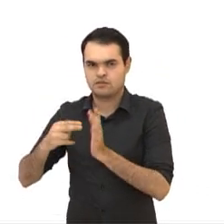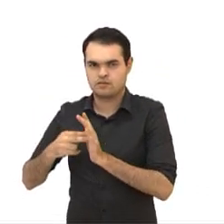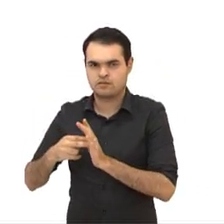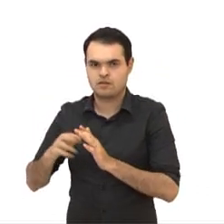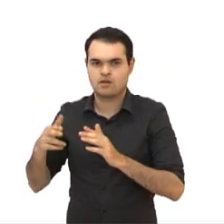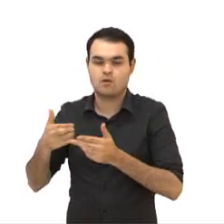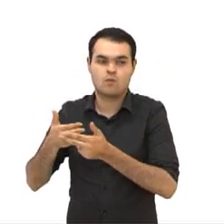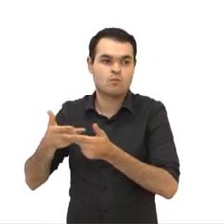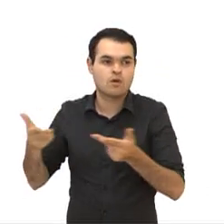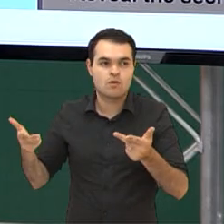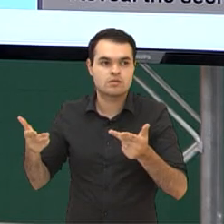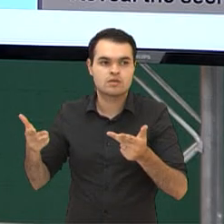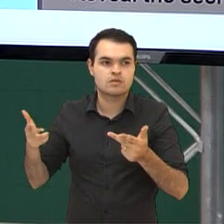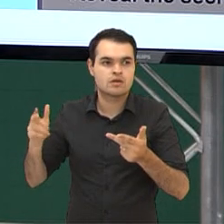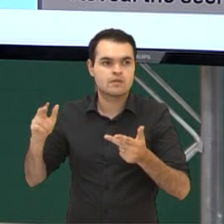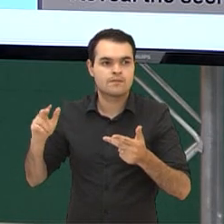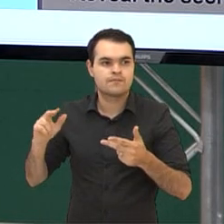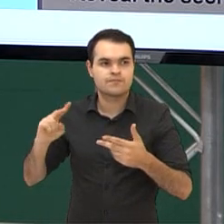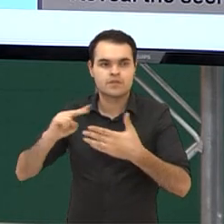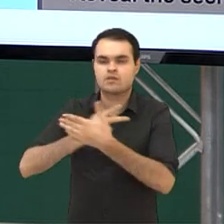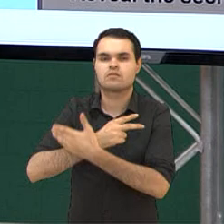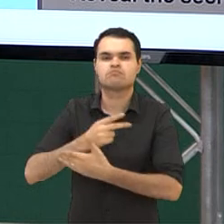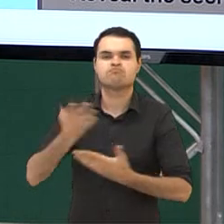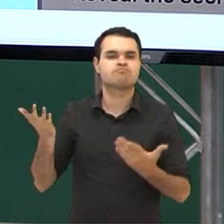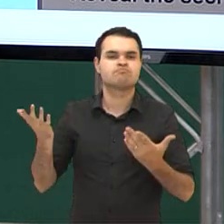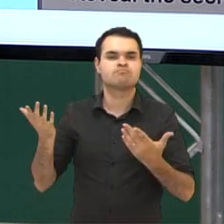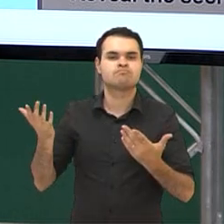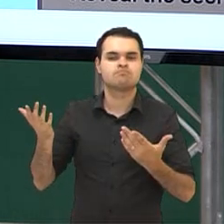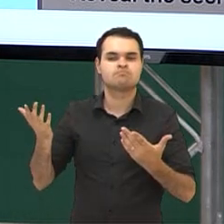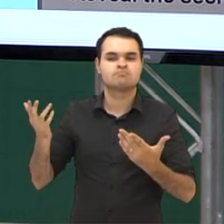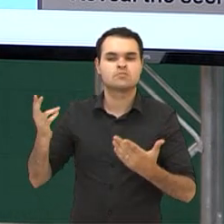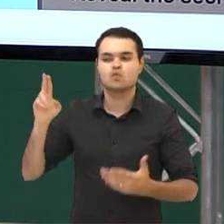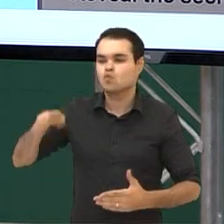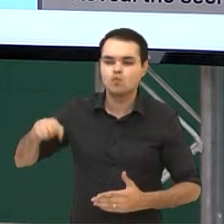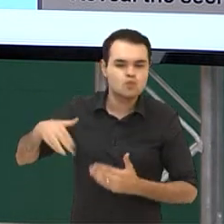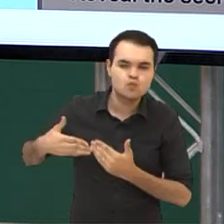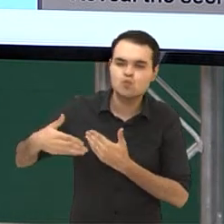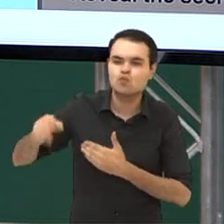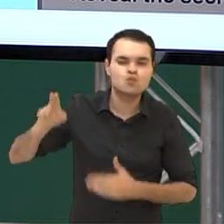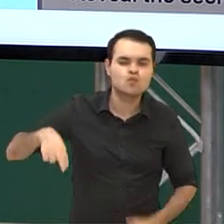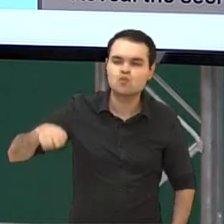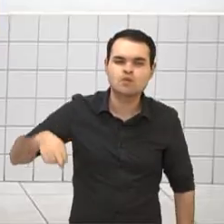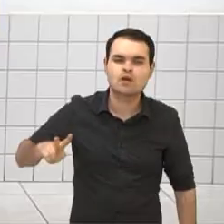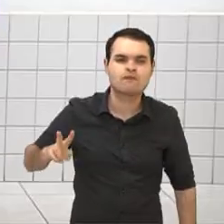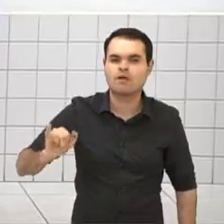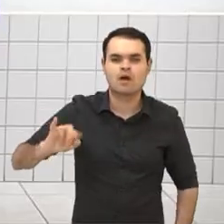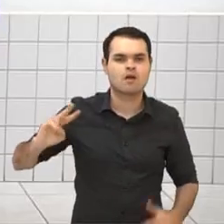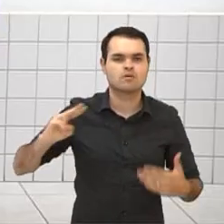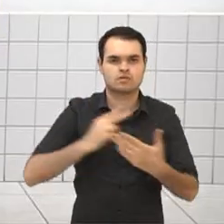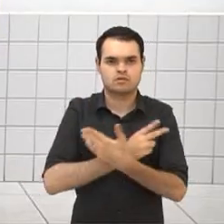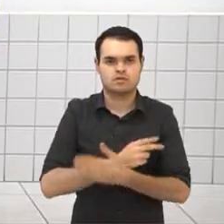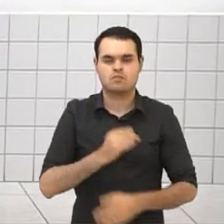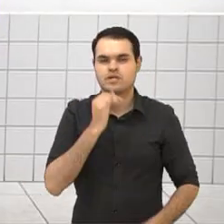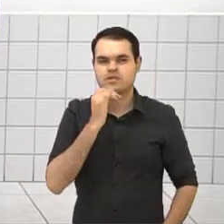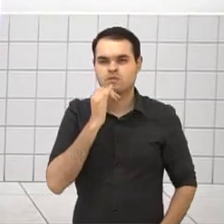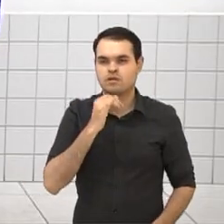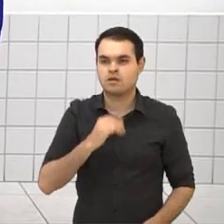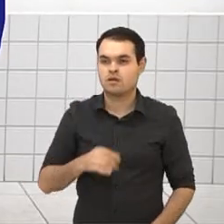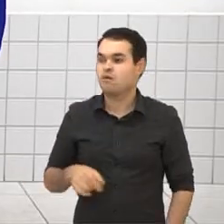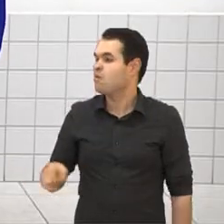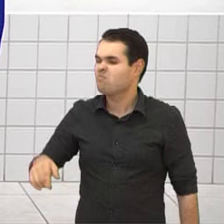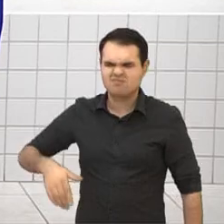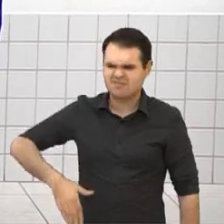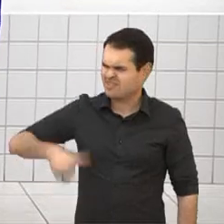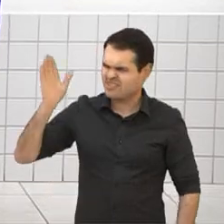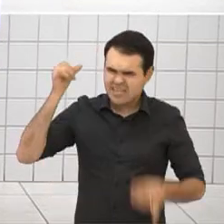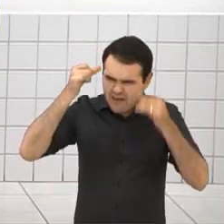that will never happen. Essa expressão é utilizada quando você quer se referir a alguma coisa que nunca vai acontecer. Equivale ao nosso nem que a vaca toça. Sabe quando